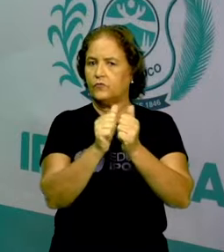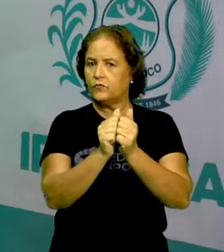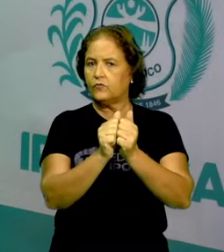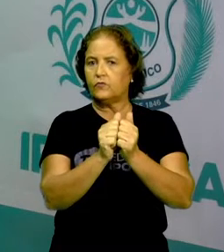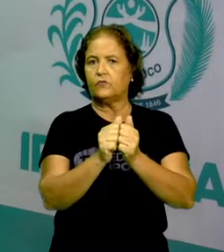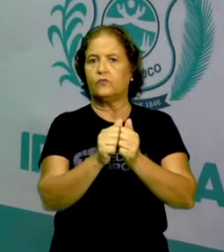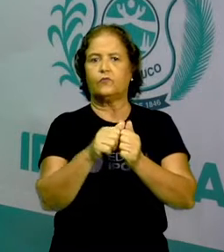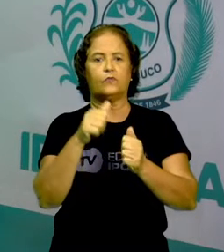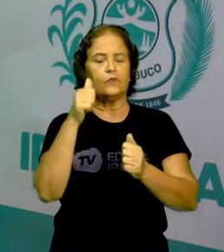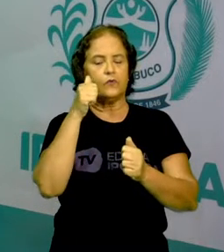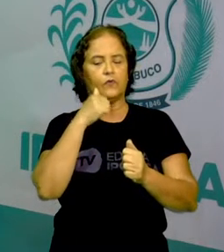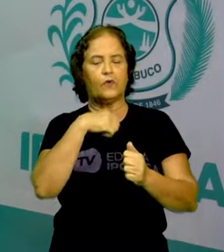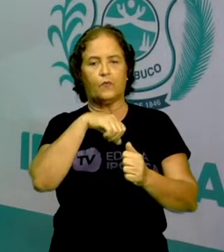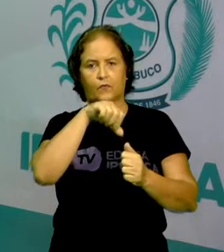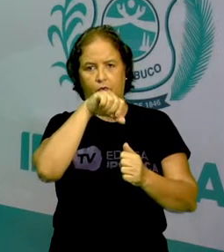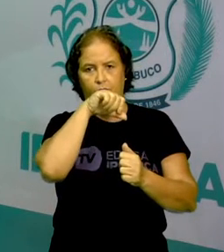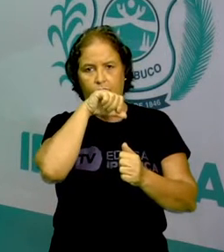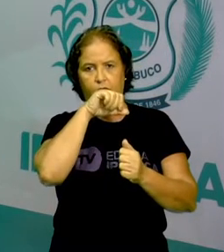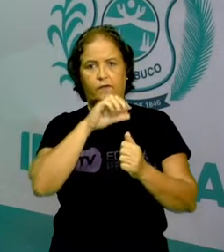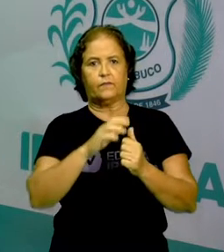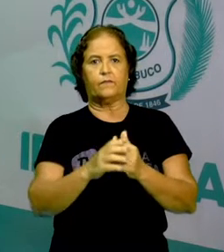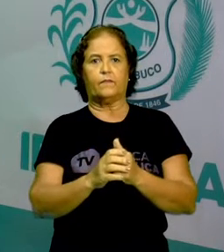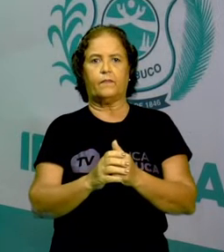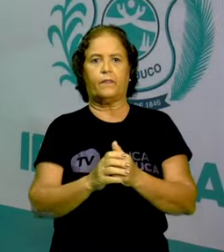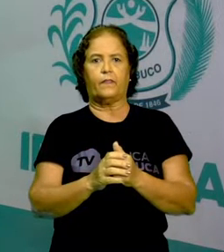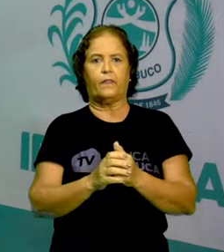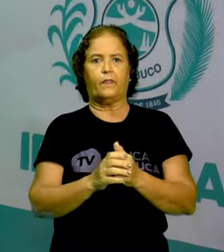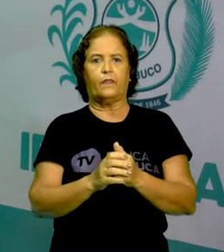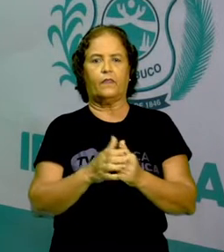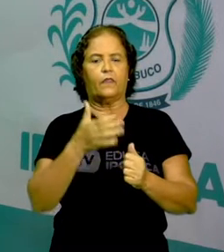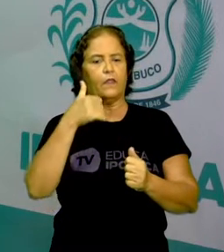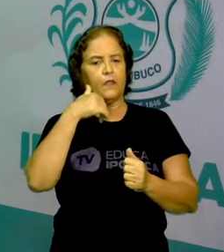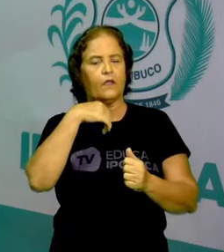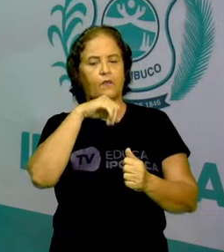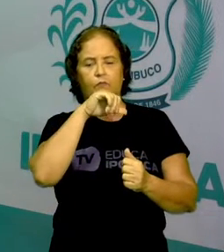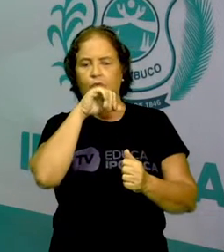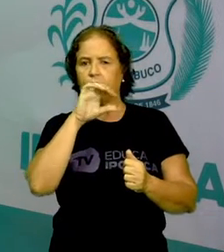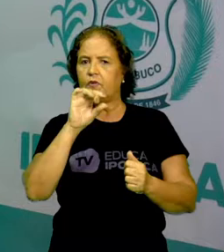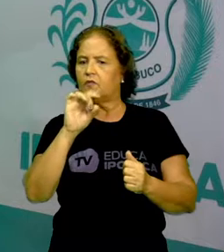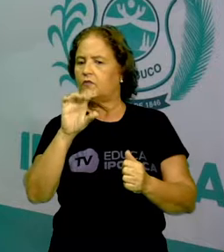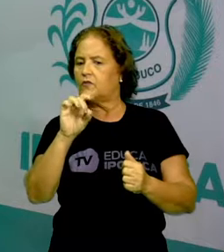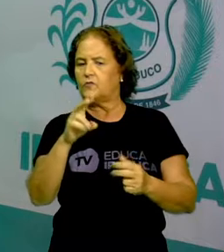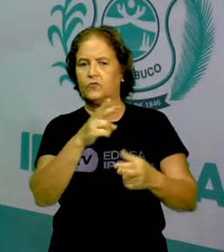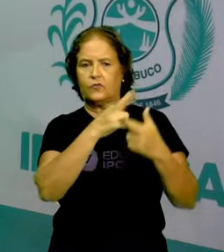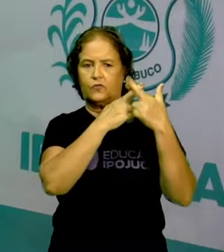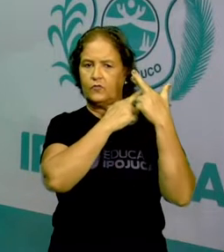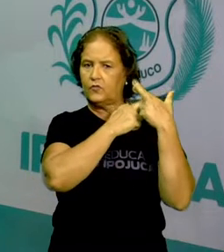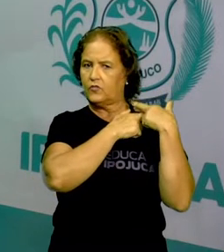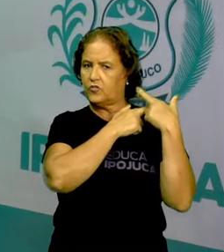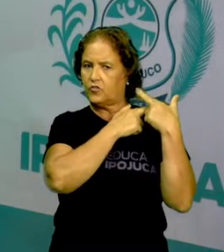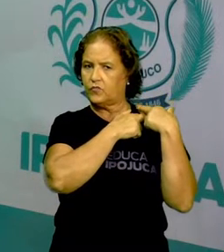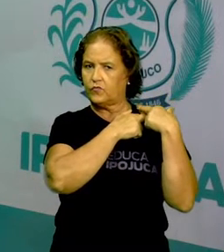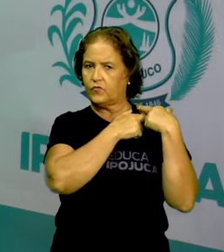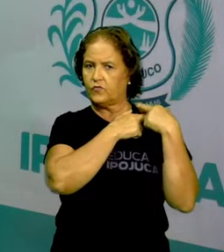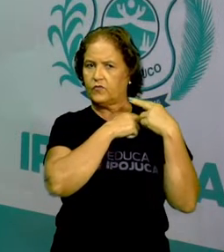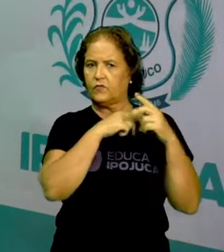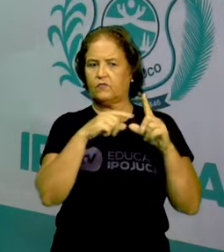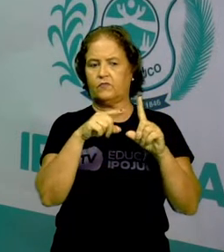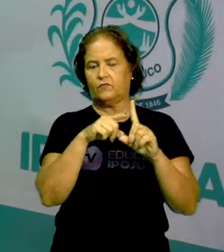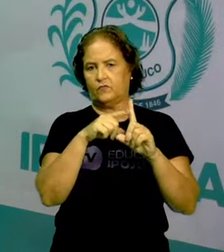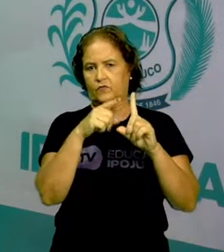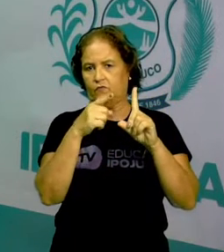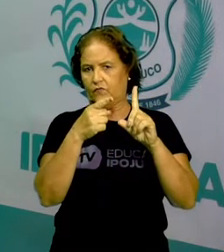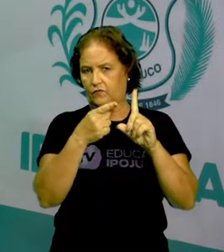a mamãe. Então vamos ver. A mamãe não é só apenas responsável por gerar